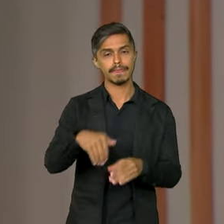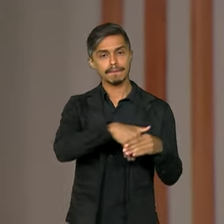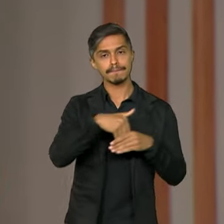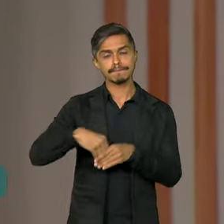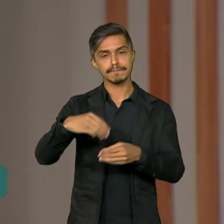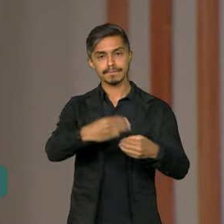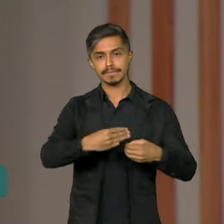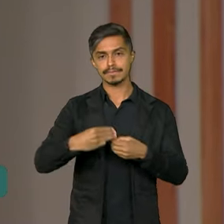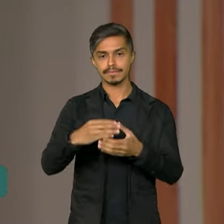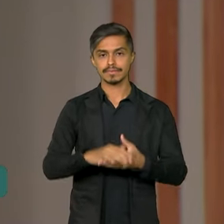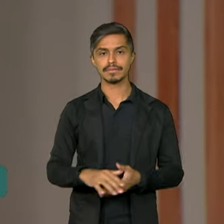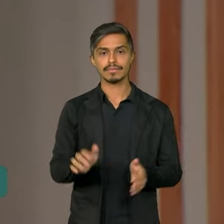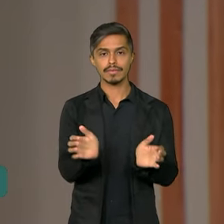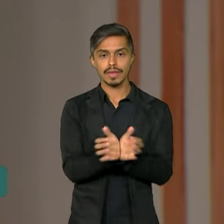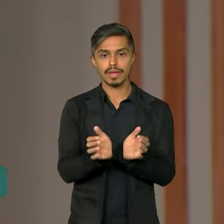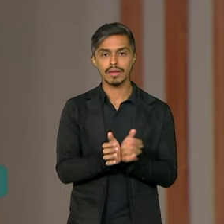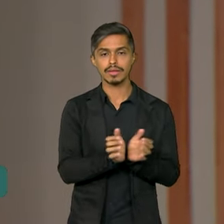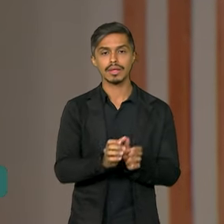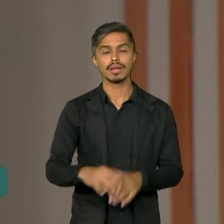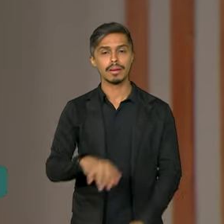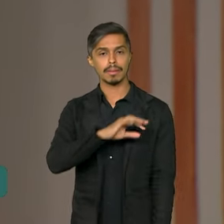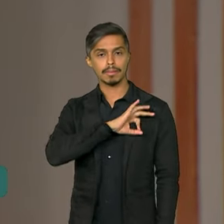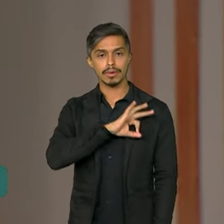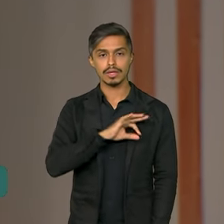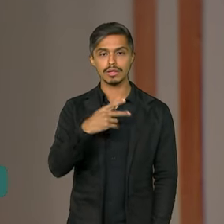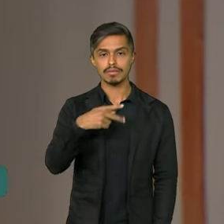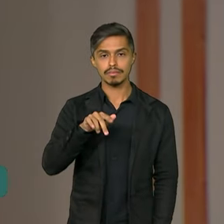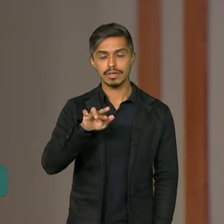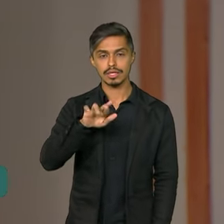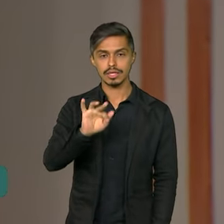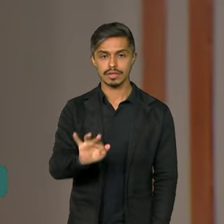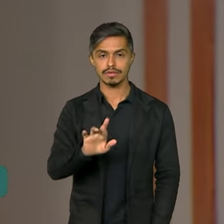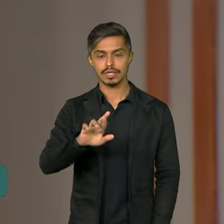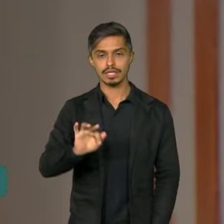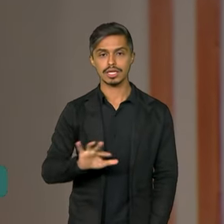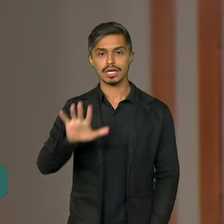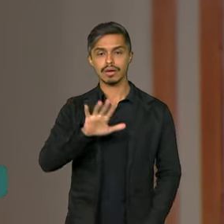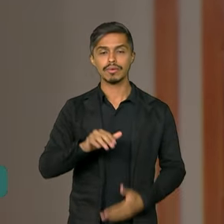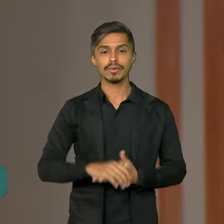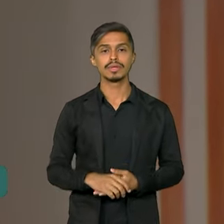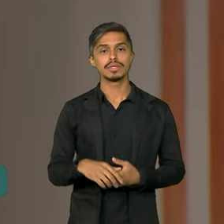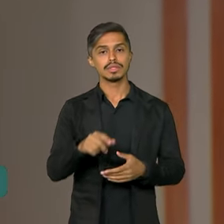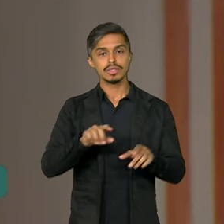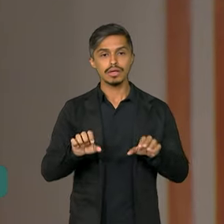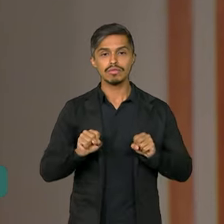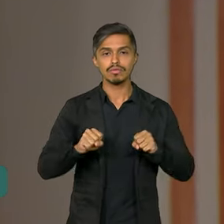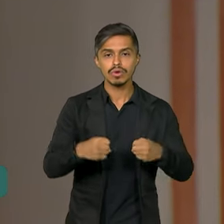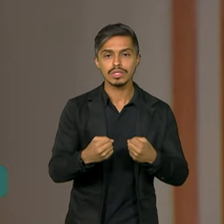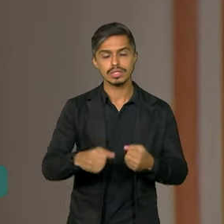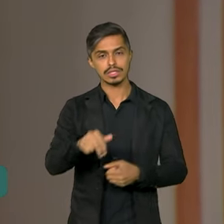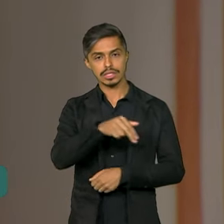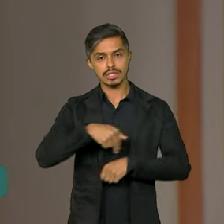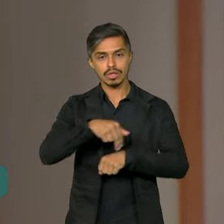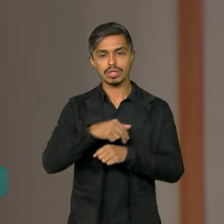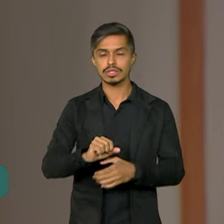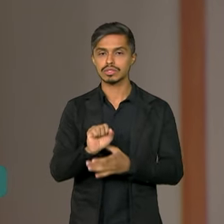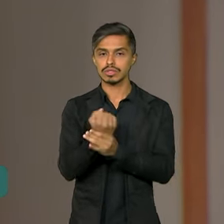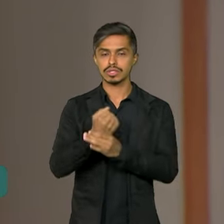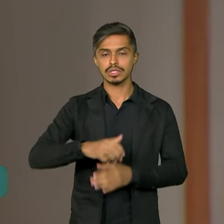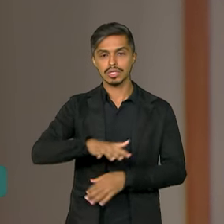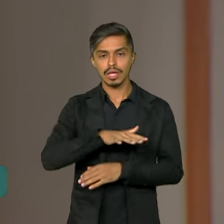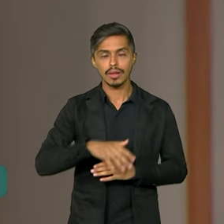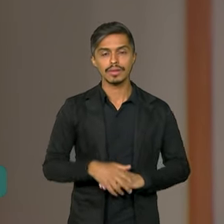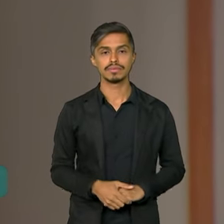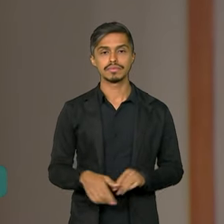municipais. Equipes da Polícia Federal, da Polícia Rodoviária Federal, da Força Nacional de Segurança Pública e representantes dos